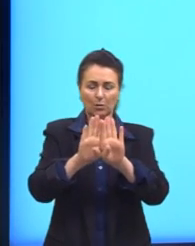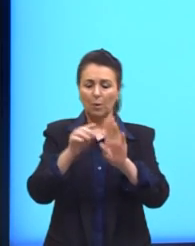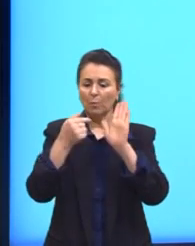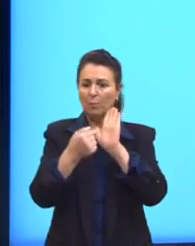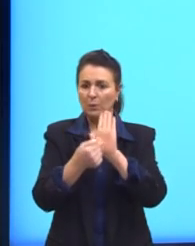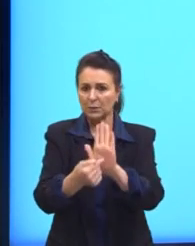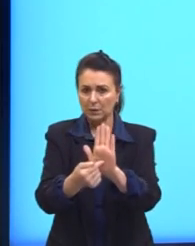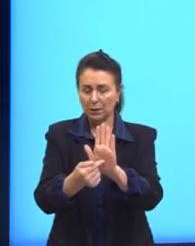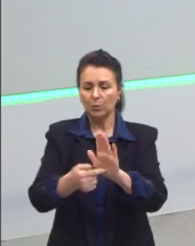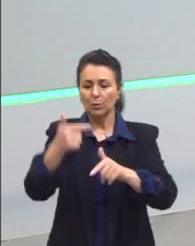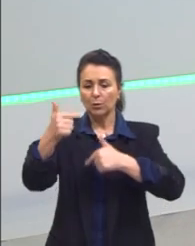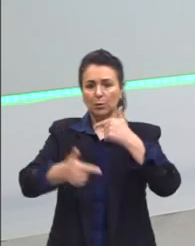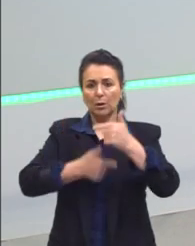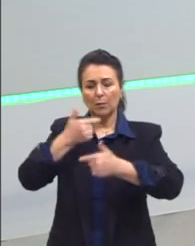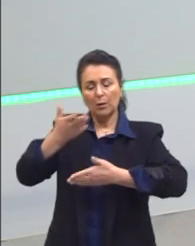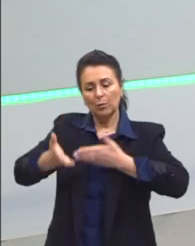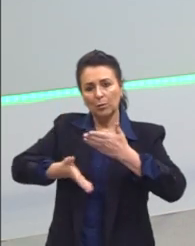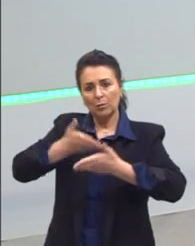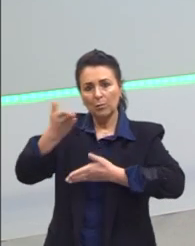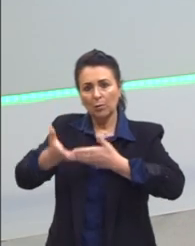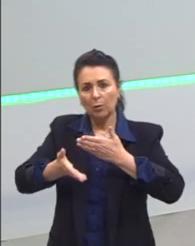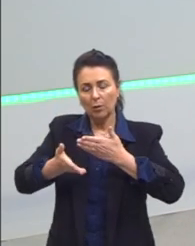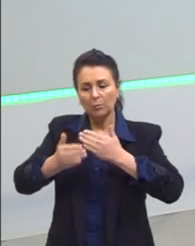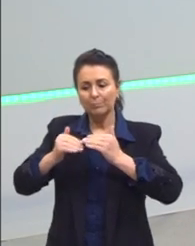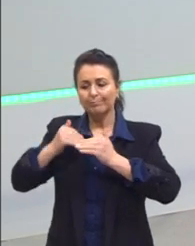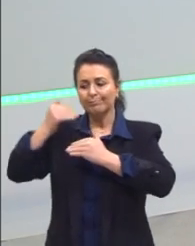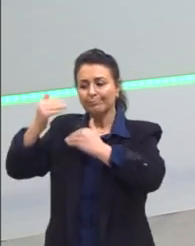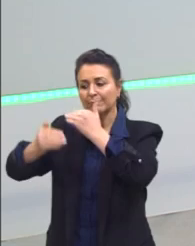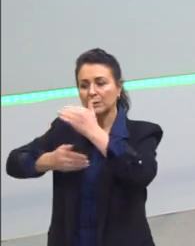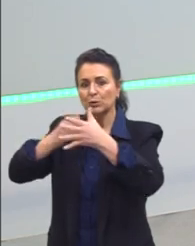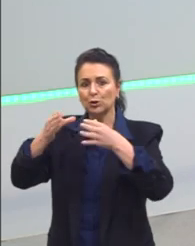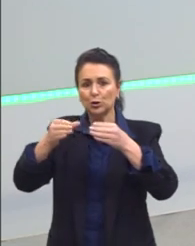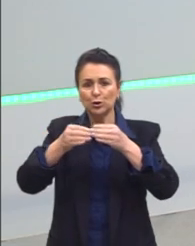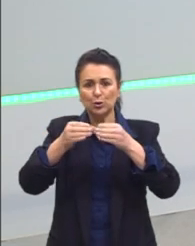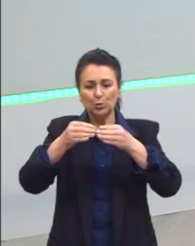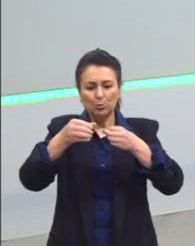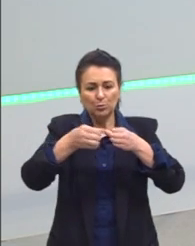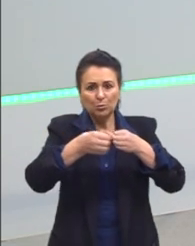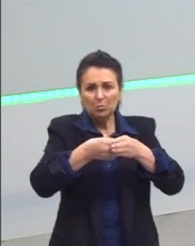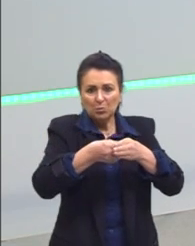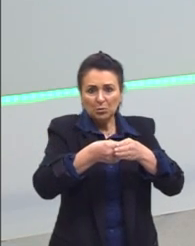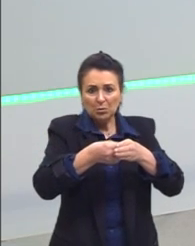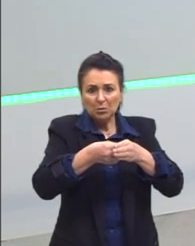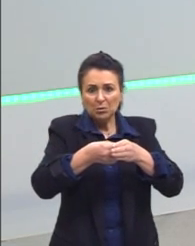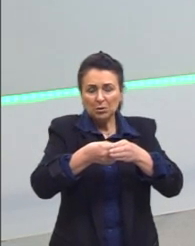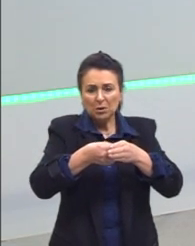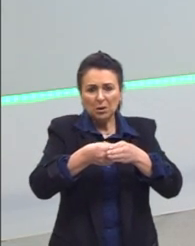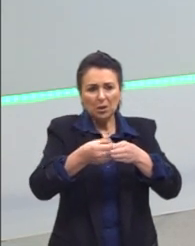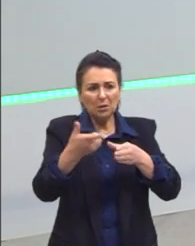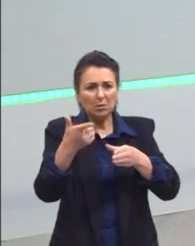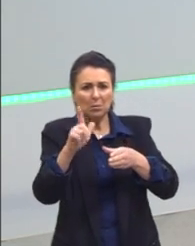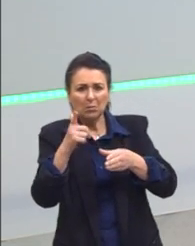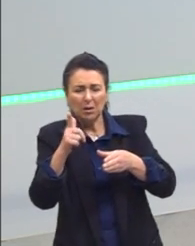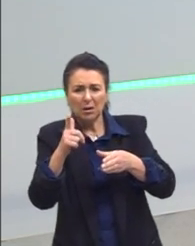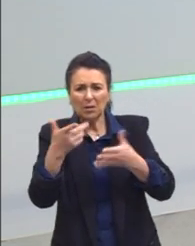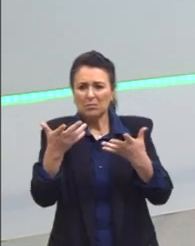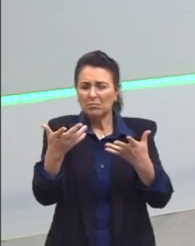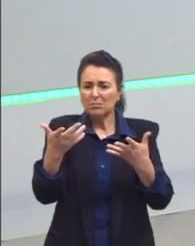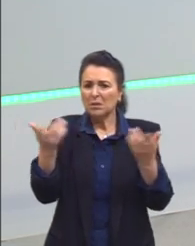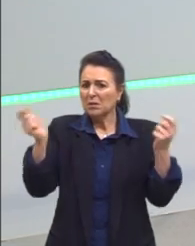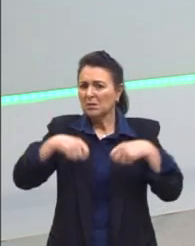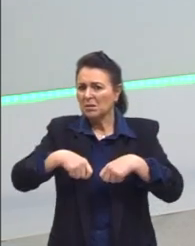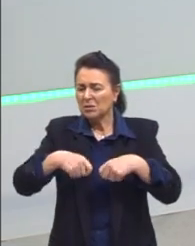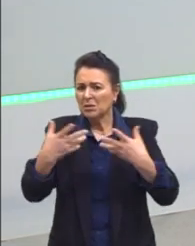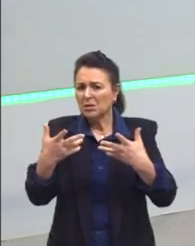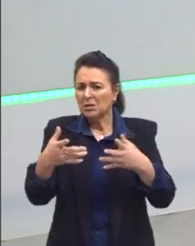a evolução de classes desfavorecidas. Chega a ser irônico, justiça e igualdade, quando a gente tem pessoas